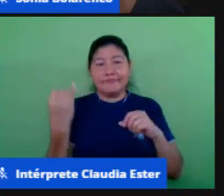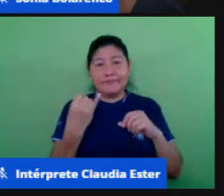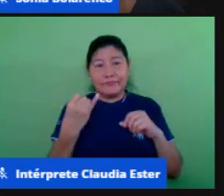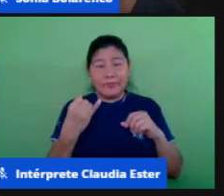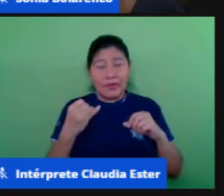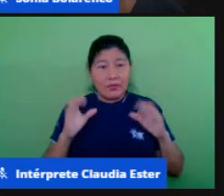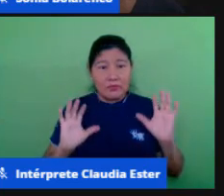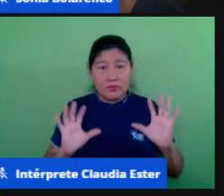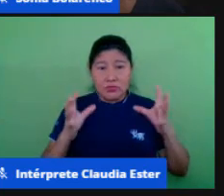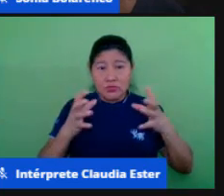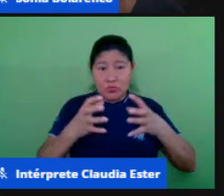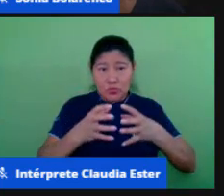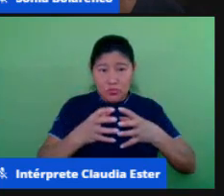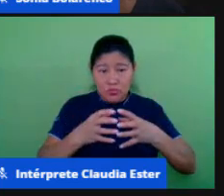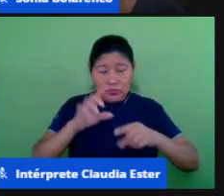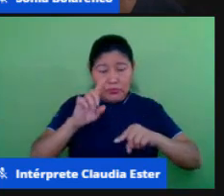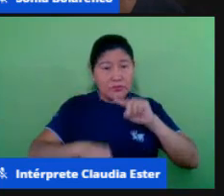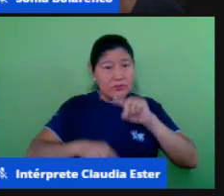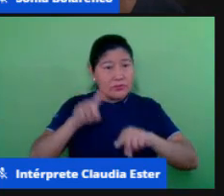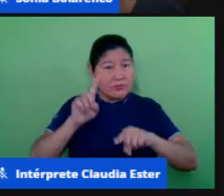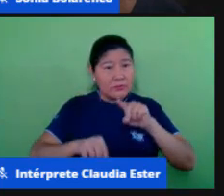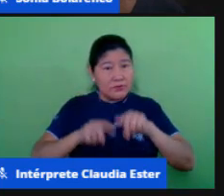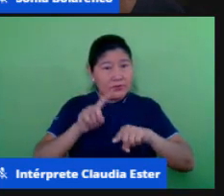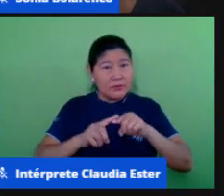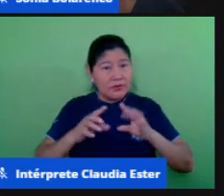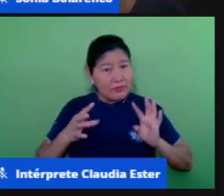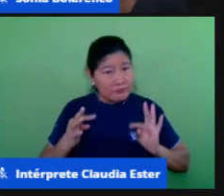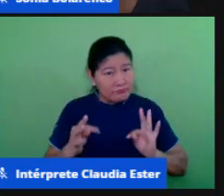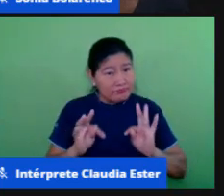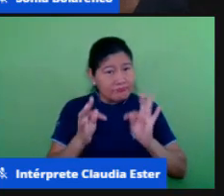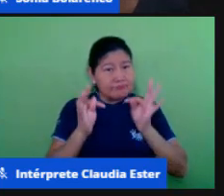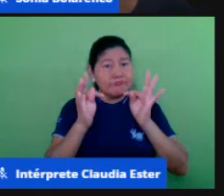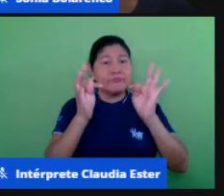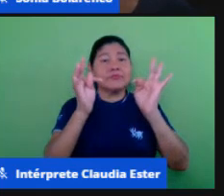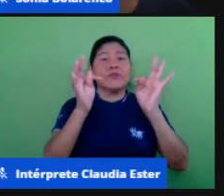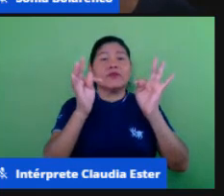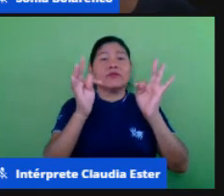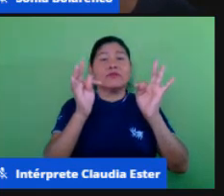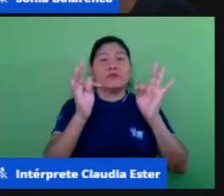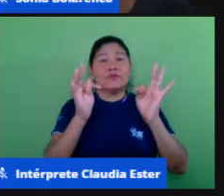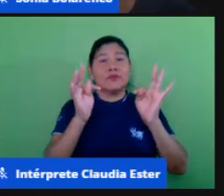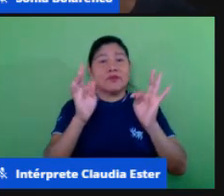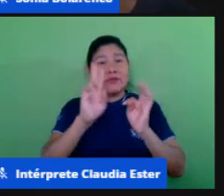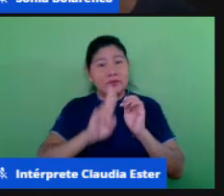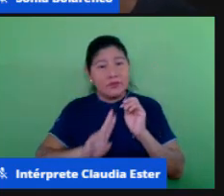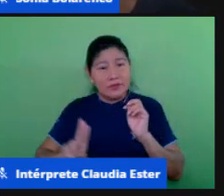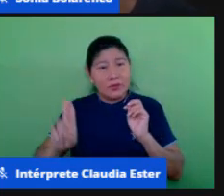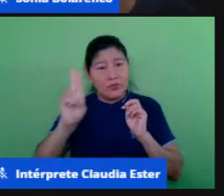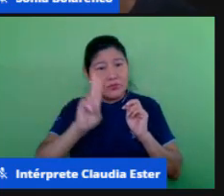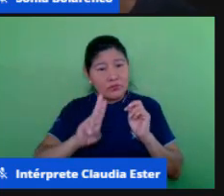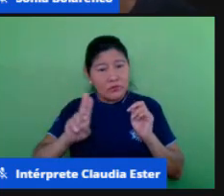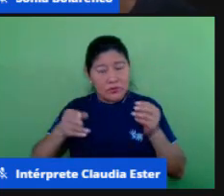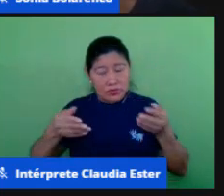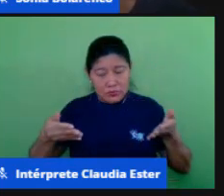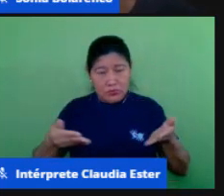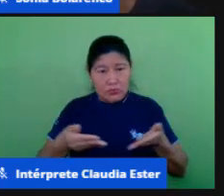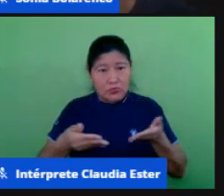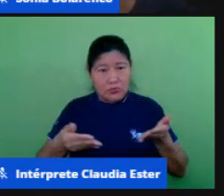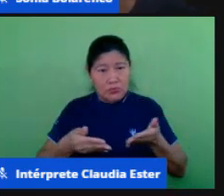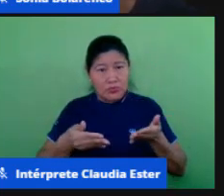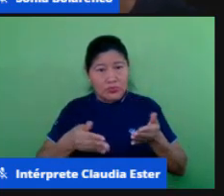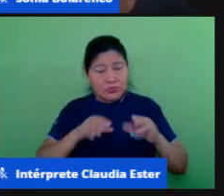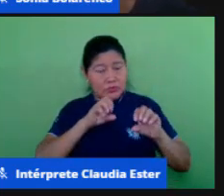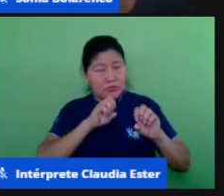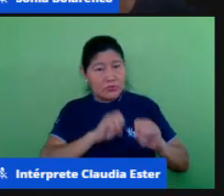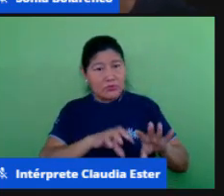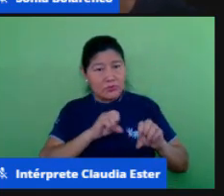conhecimentos tecnológicos todas essas tecnologias que estão sendo aplicadas né na educação no